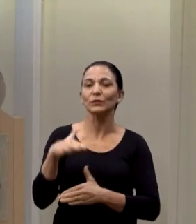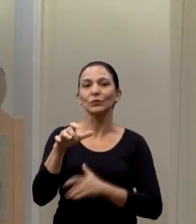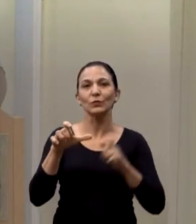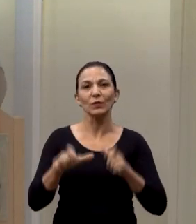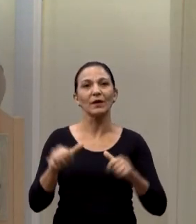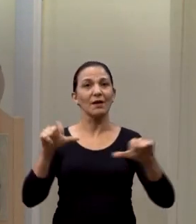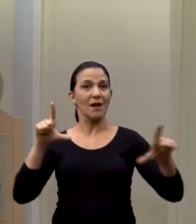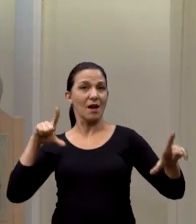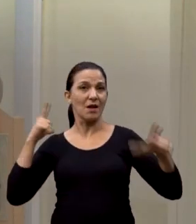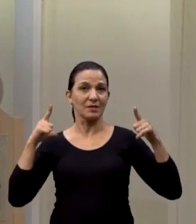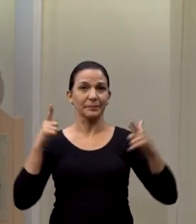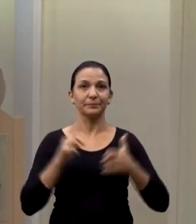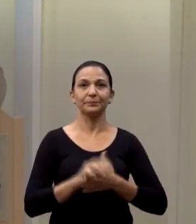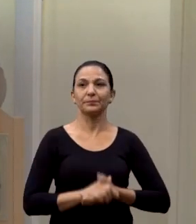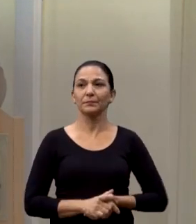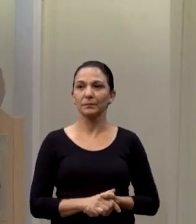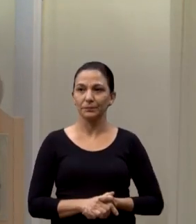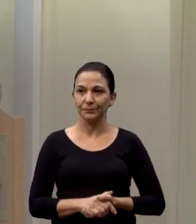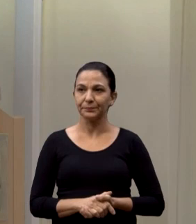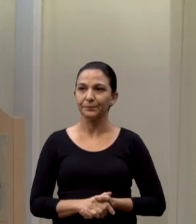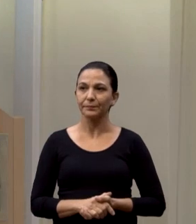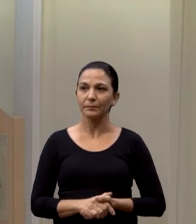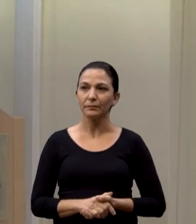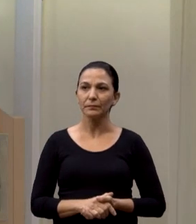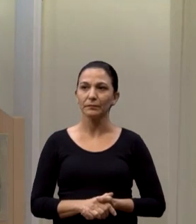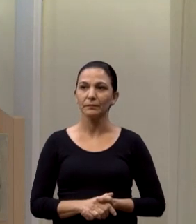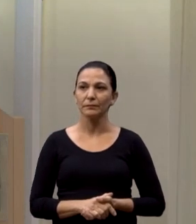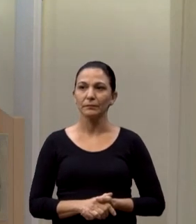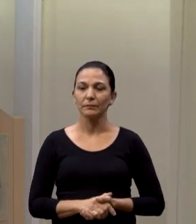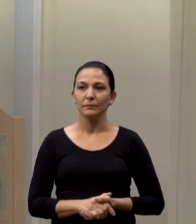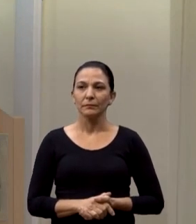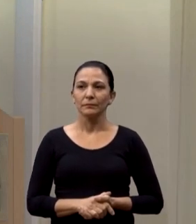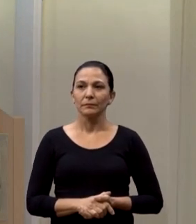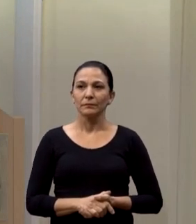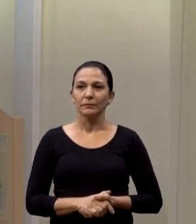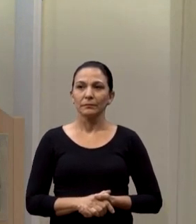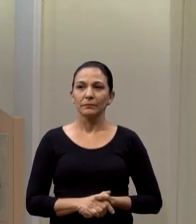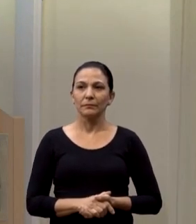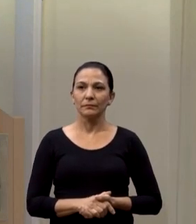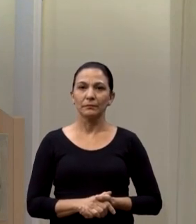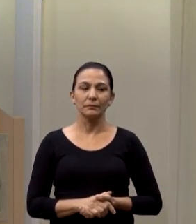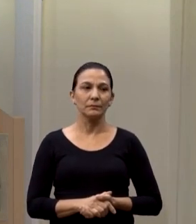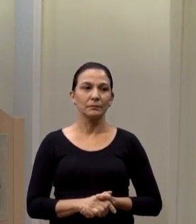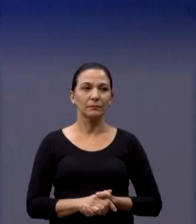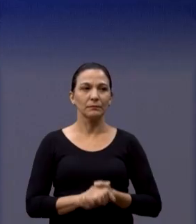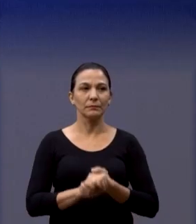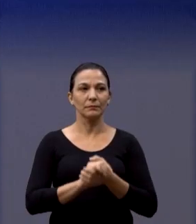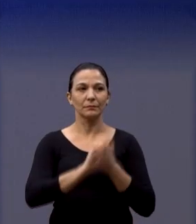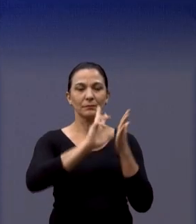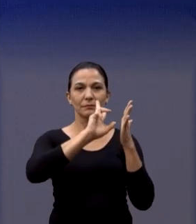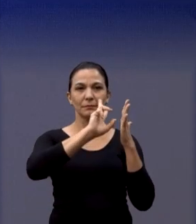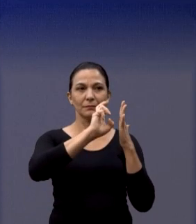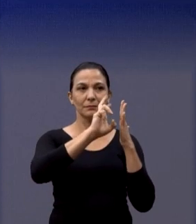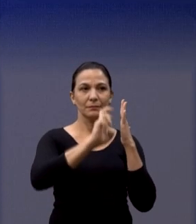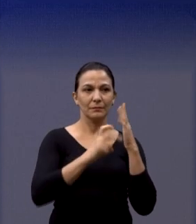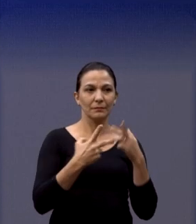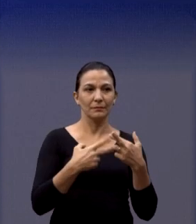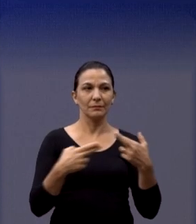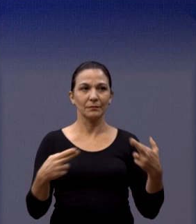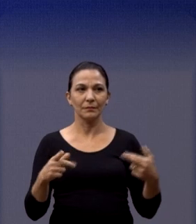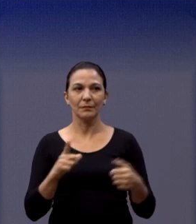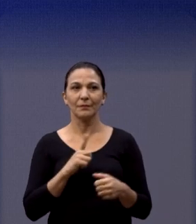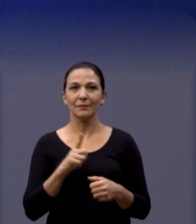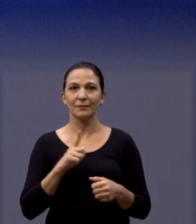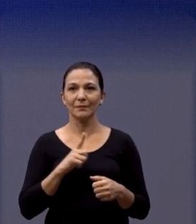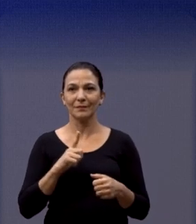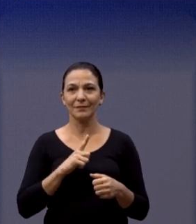dito isso, eu também quero falar sobre algumas coisas que a gente fez. Pode pôr na tela. A gente está